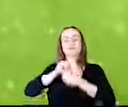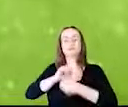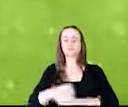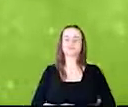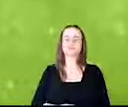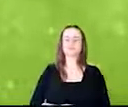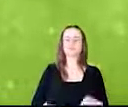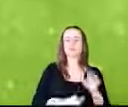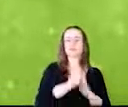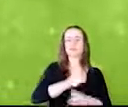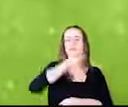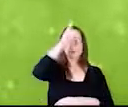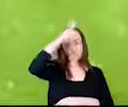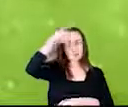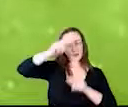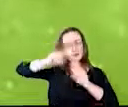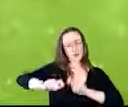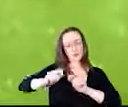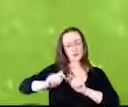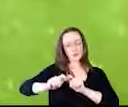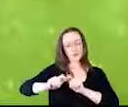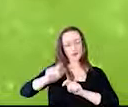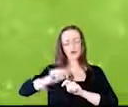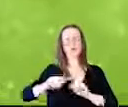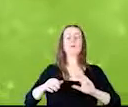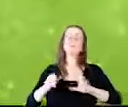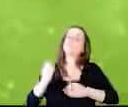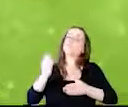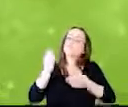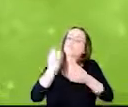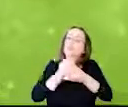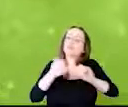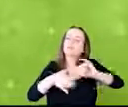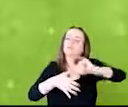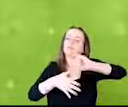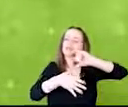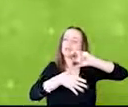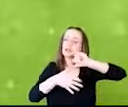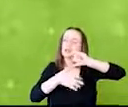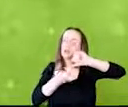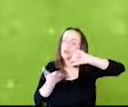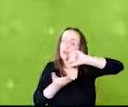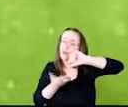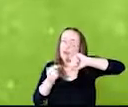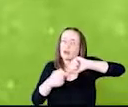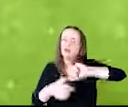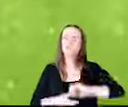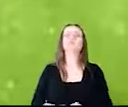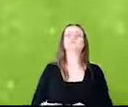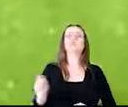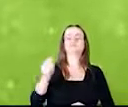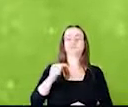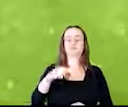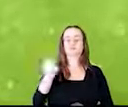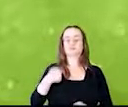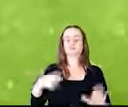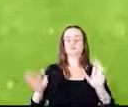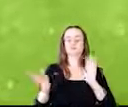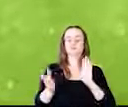fica o Mato Grosso? Fica bem no meio da América do Sul, né? Então é ali que fica a nossa propriedade.